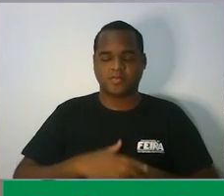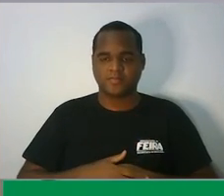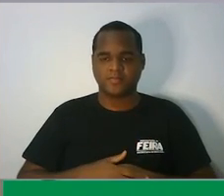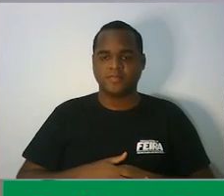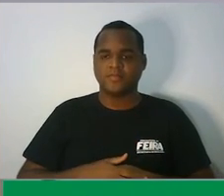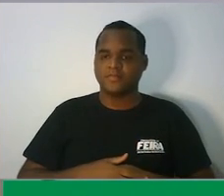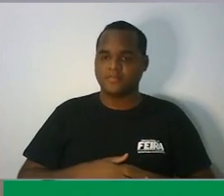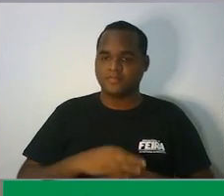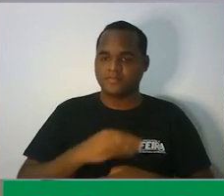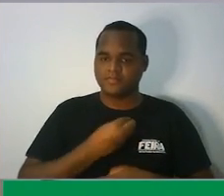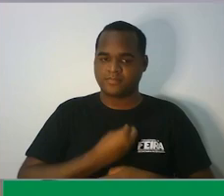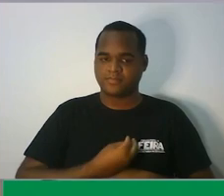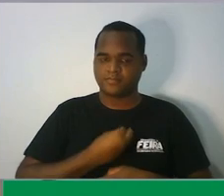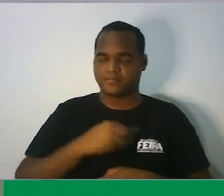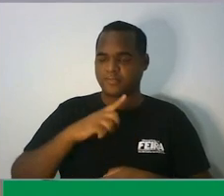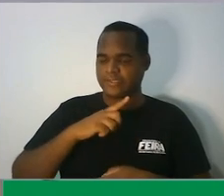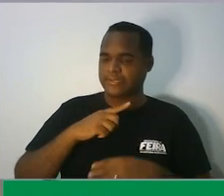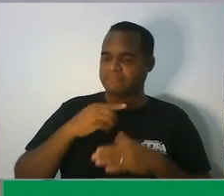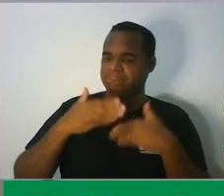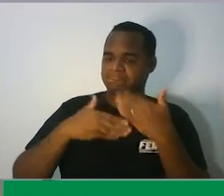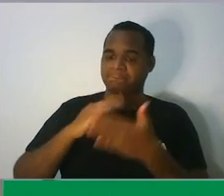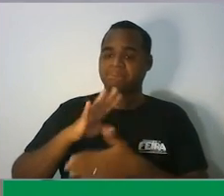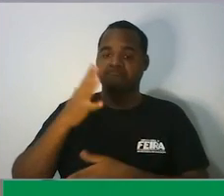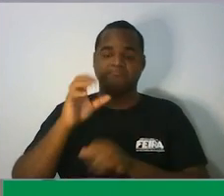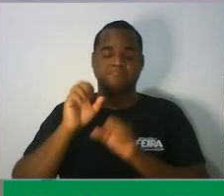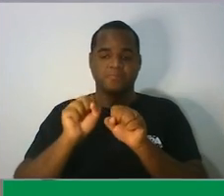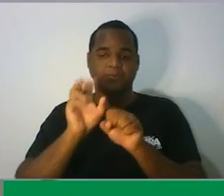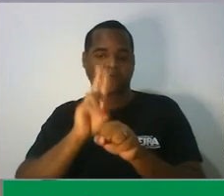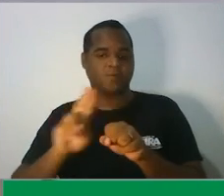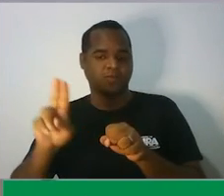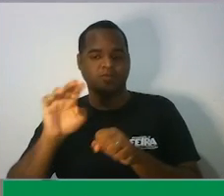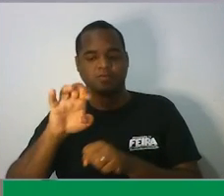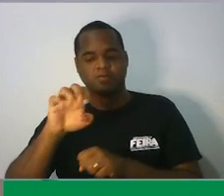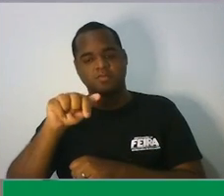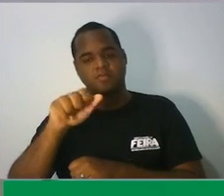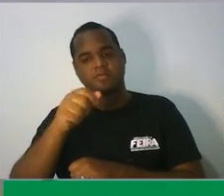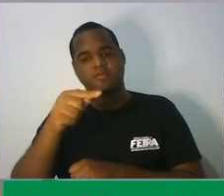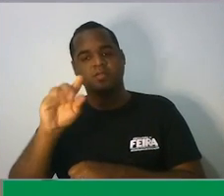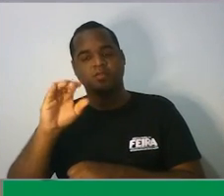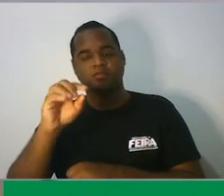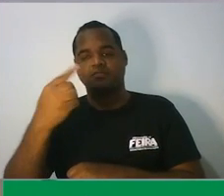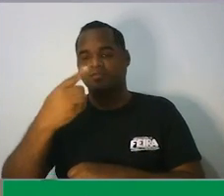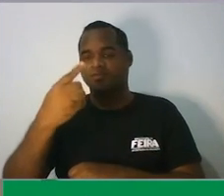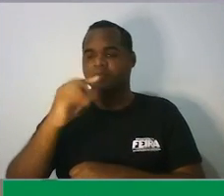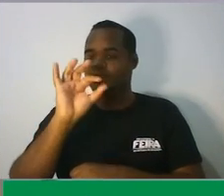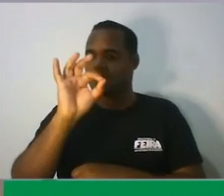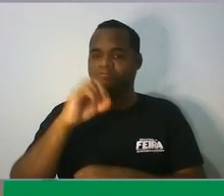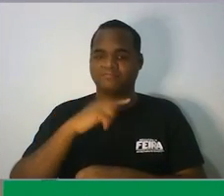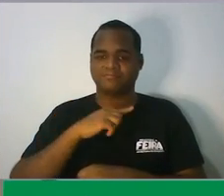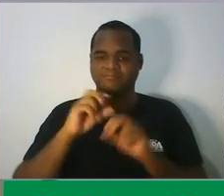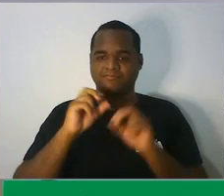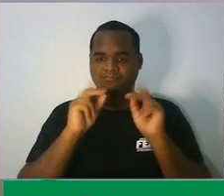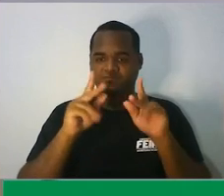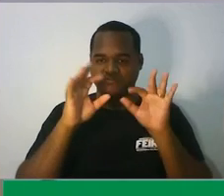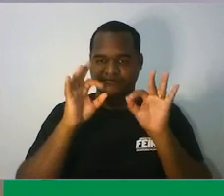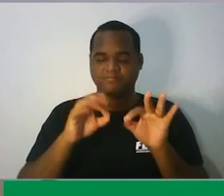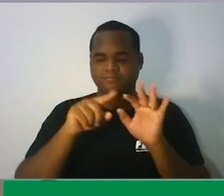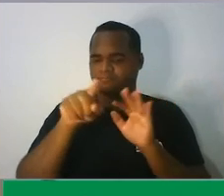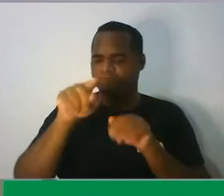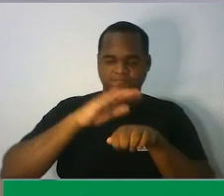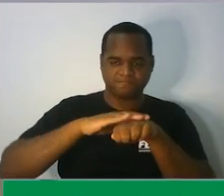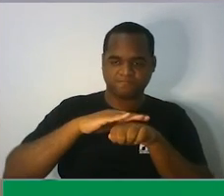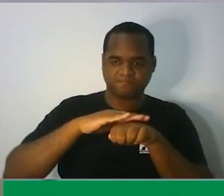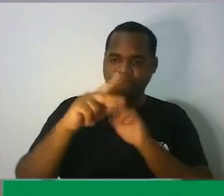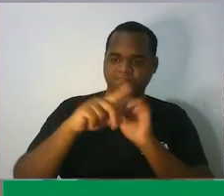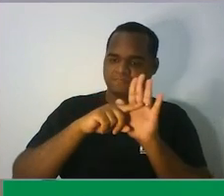situações envolvam o uso da equação do primeiro grau certo? então fazendo essa pesquisa você vai